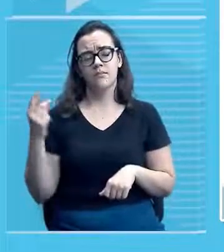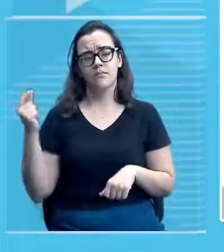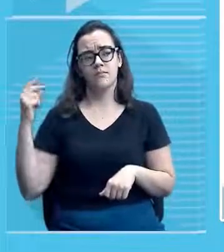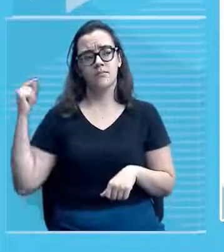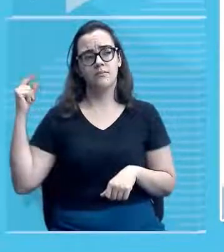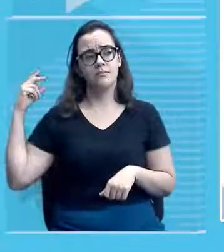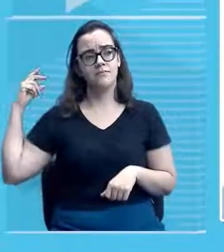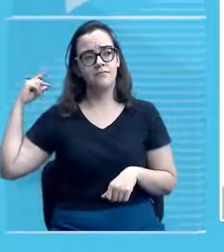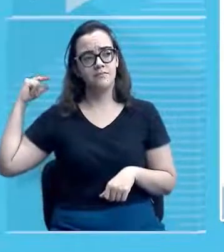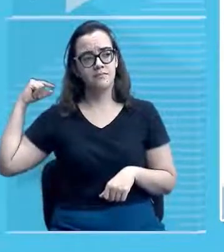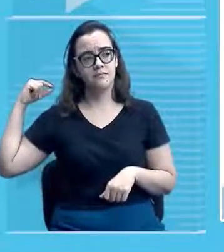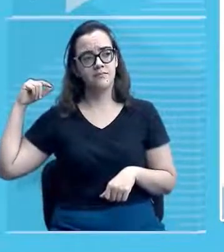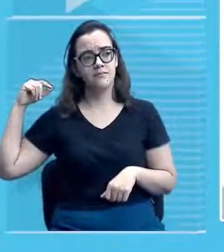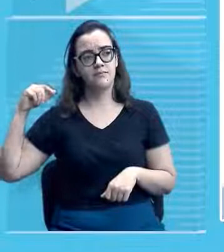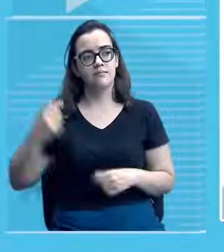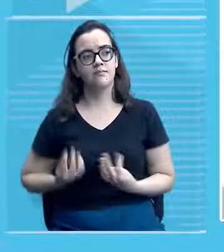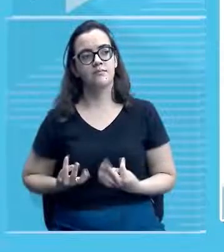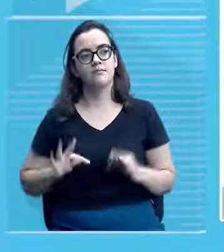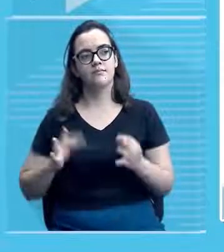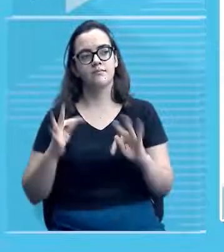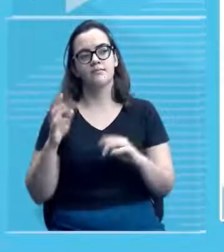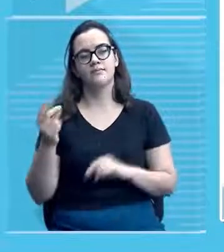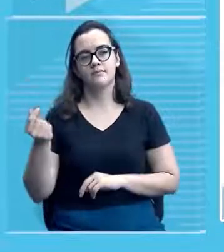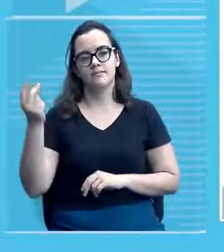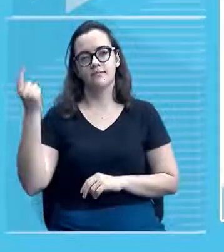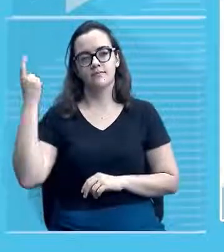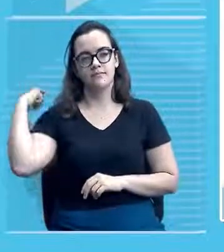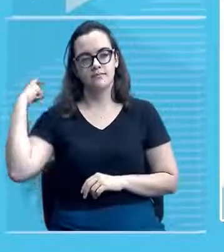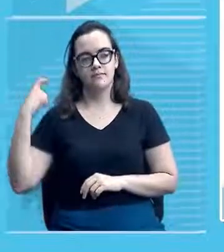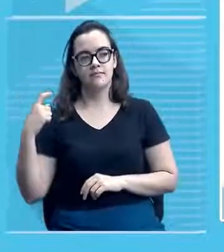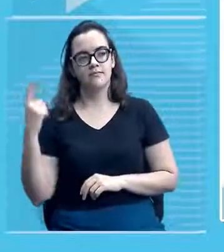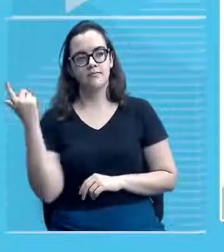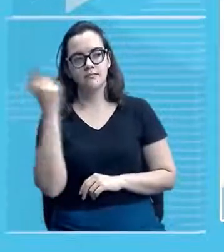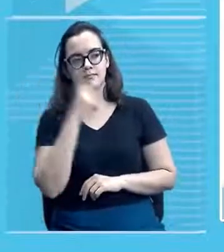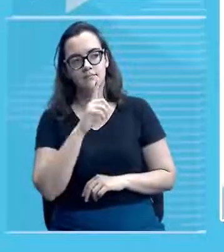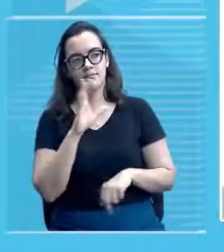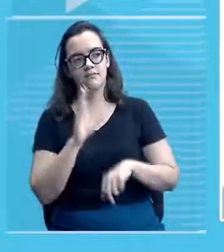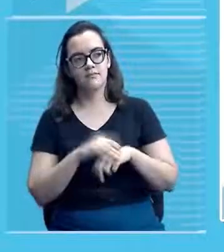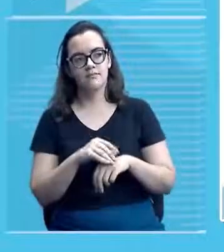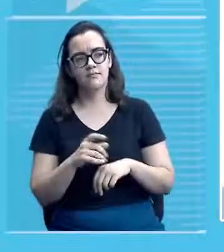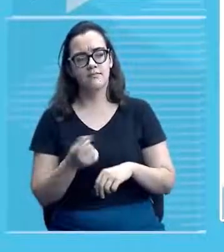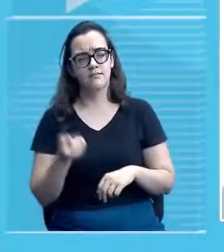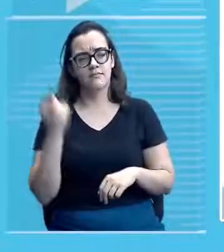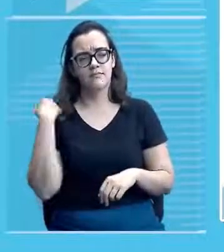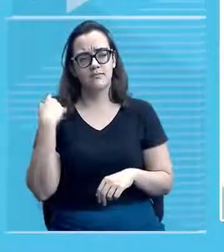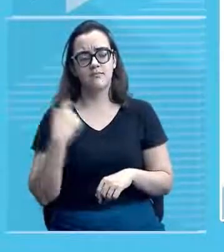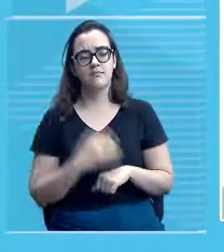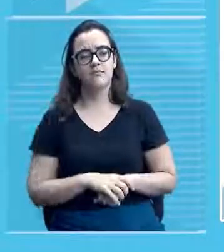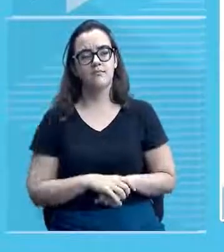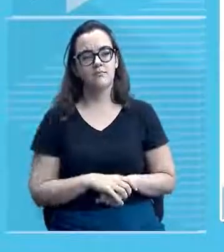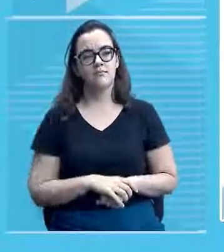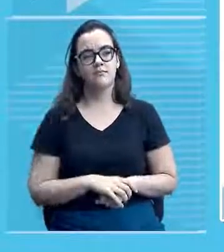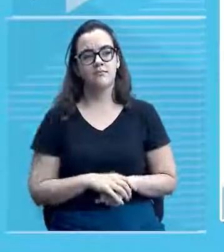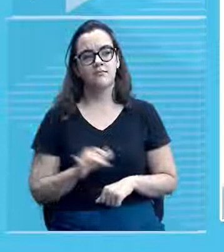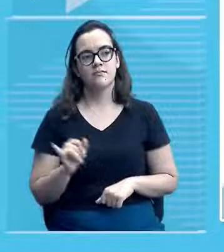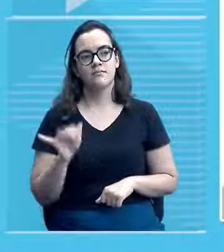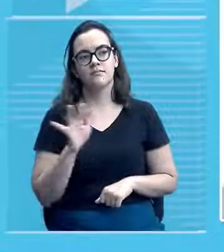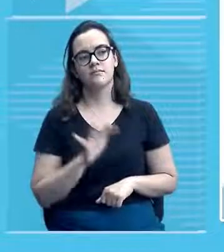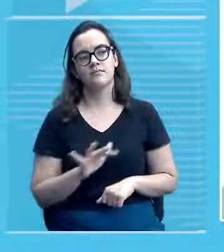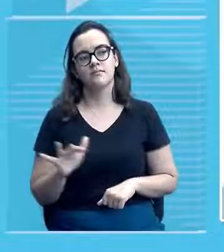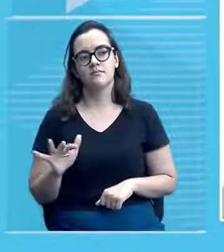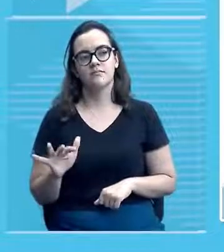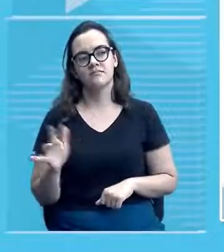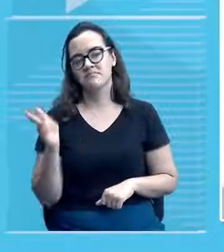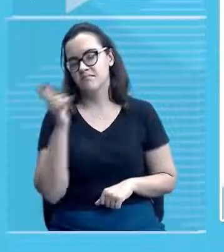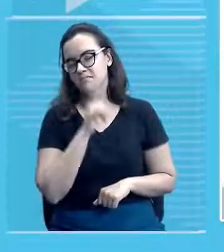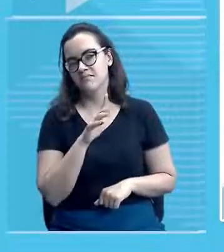recursos técnicos da época, né? termos de fotografia não tinham como propiciar uma imagem melhor, né?